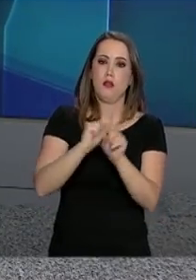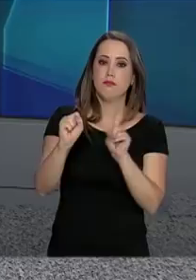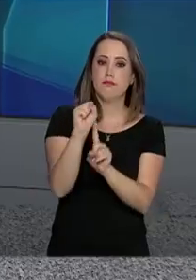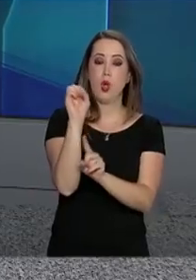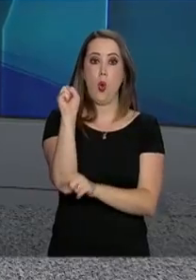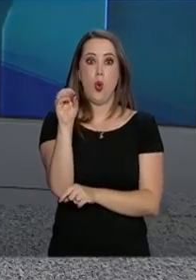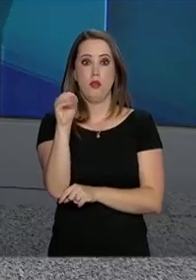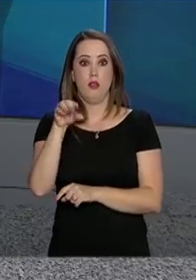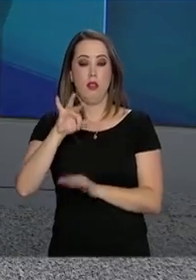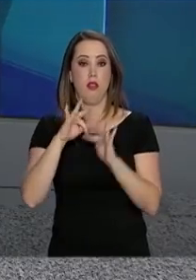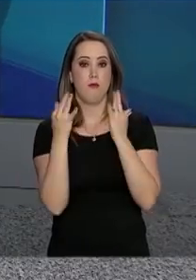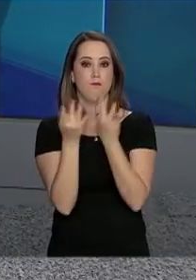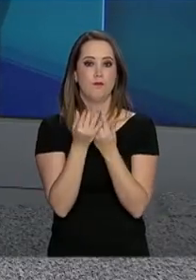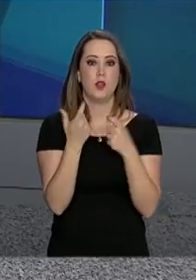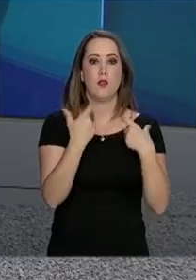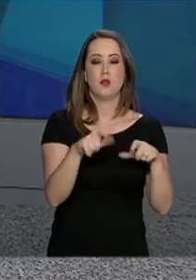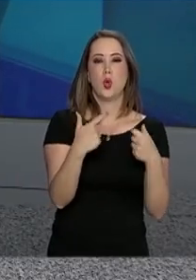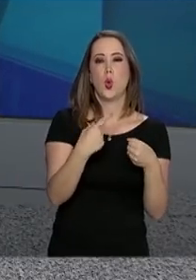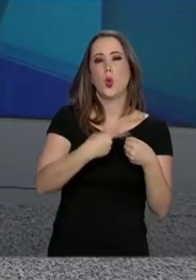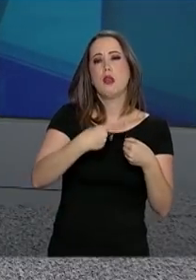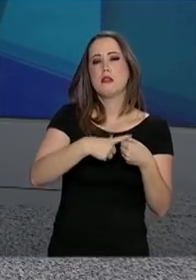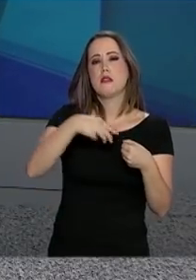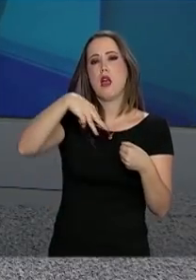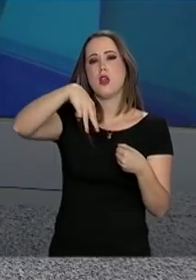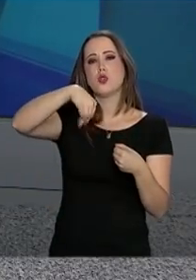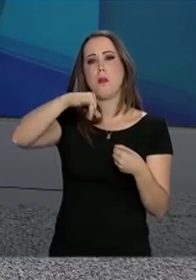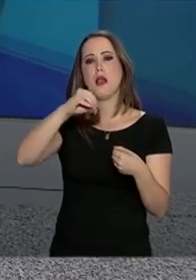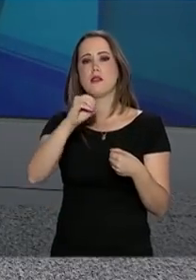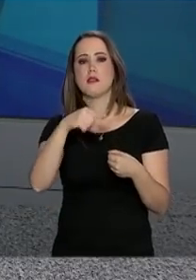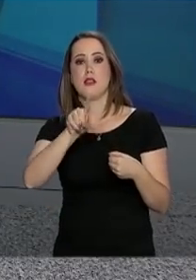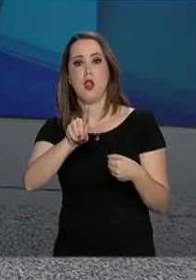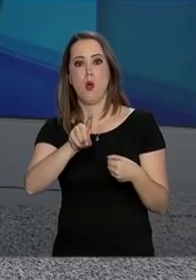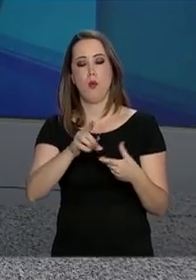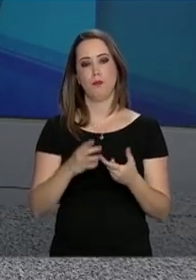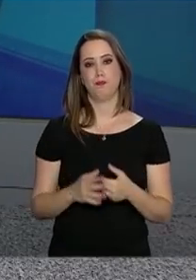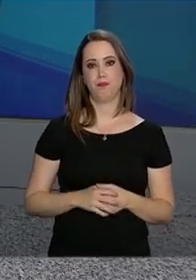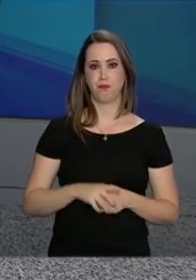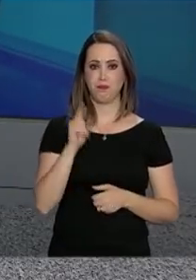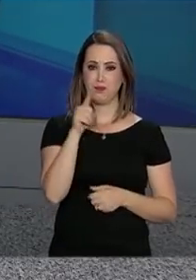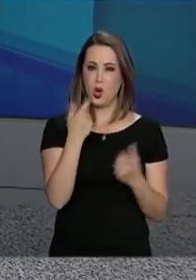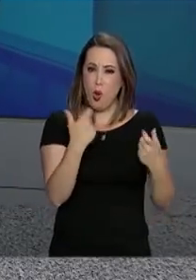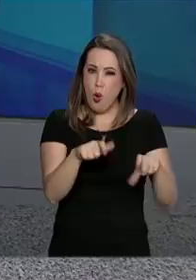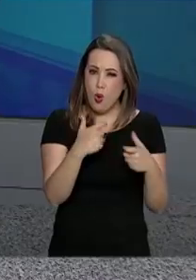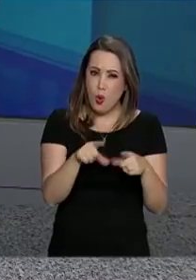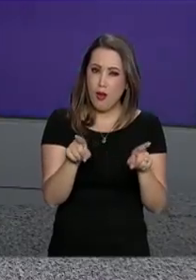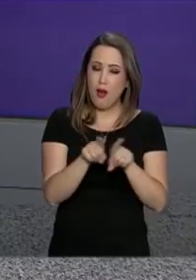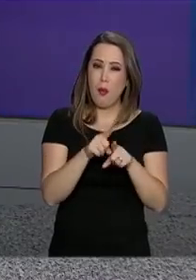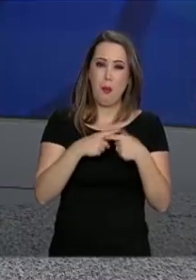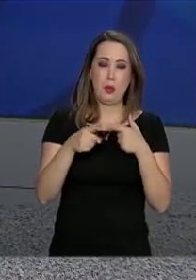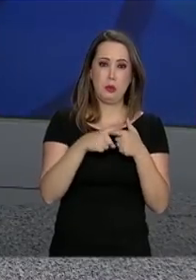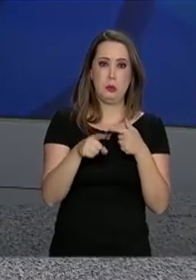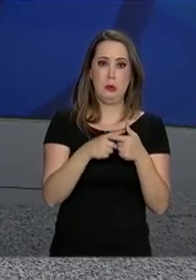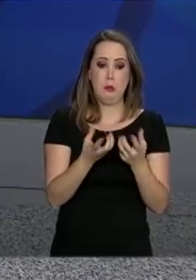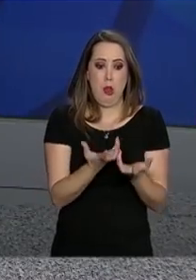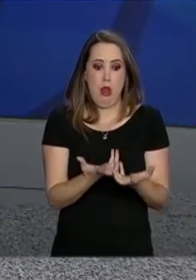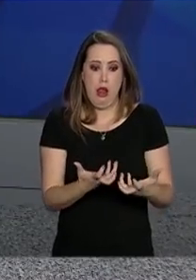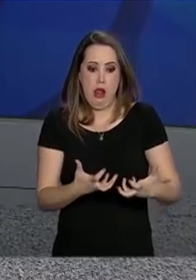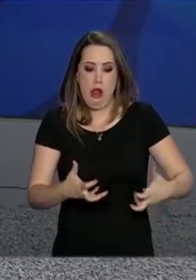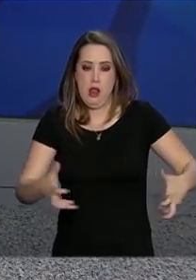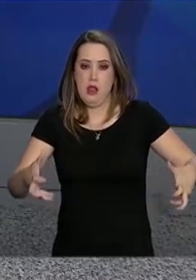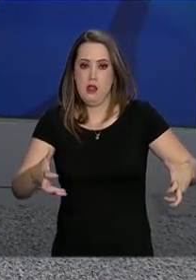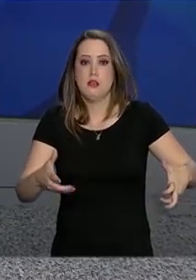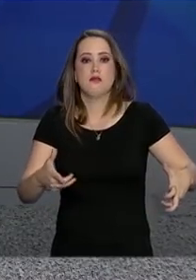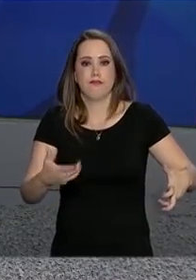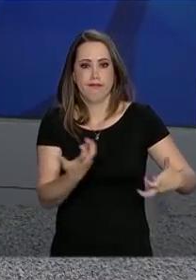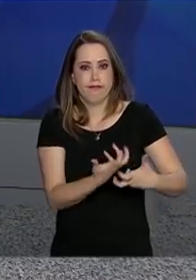80 famílias do bairro Pinheiro, em Maceió, capital de Alagoas. A região foi afetada por rachaduras. O solo